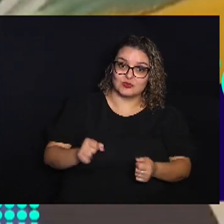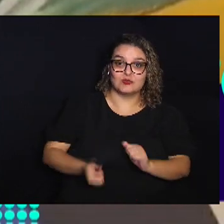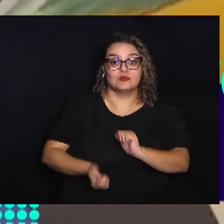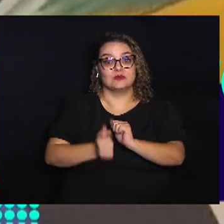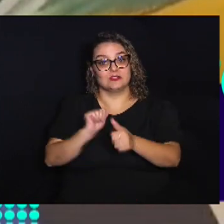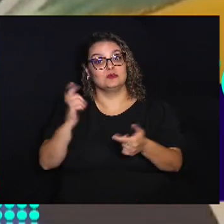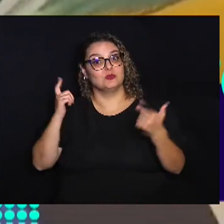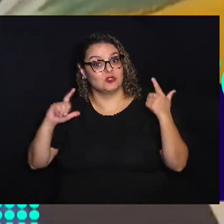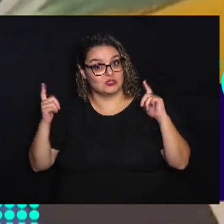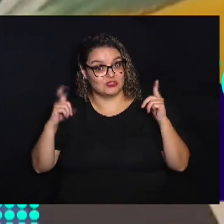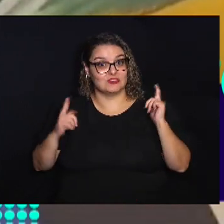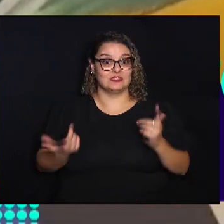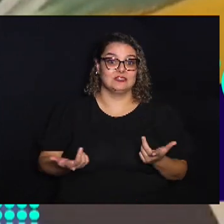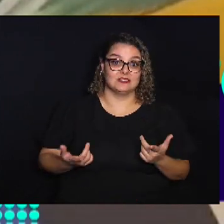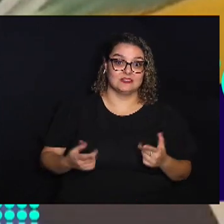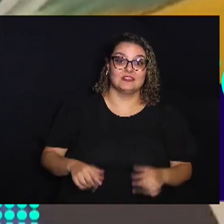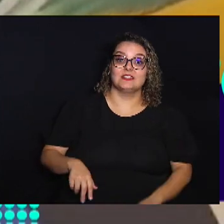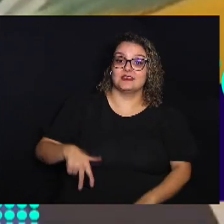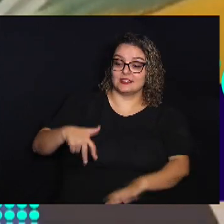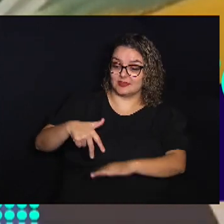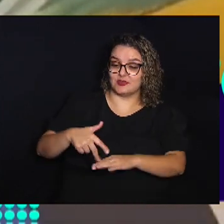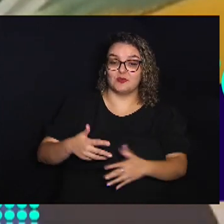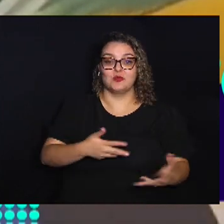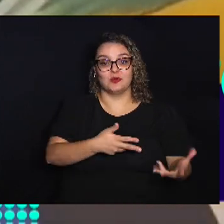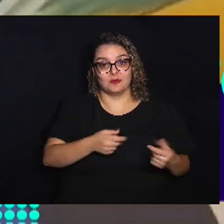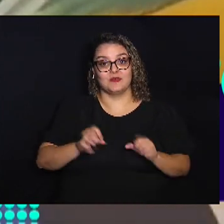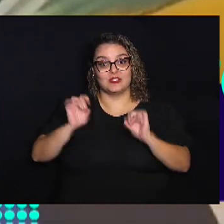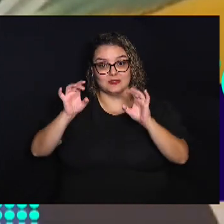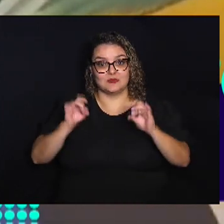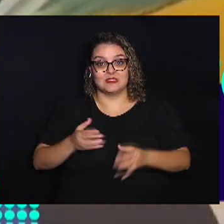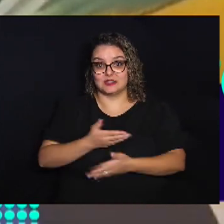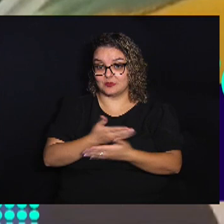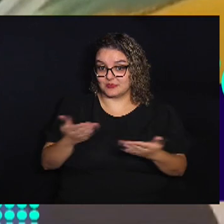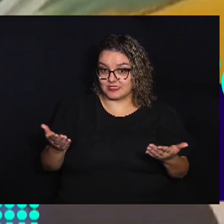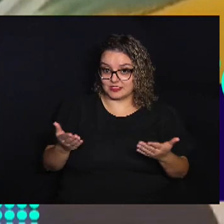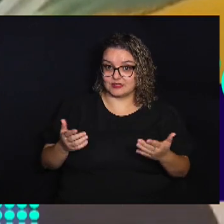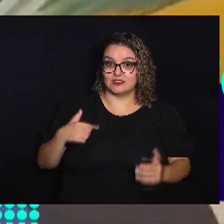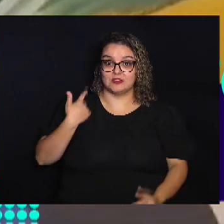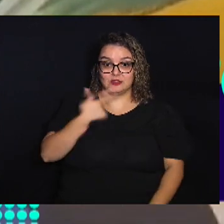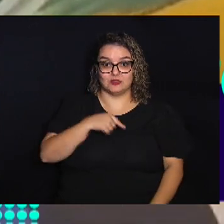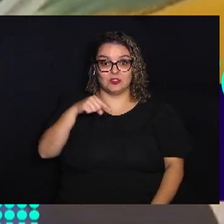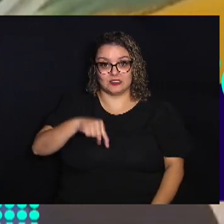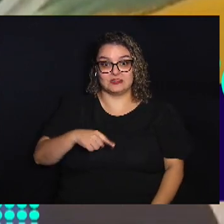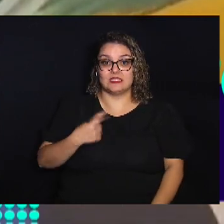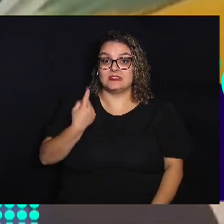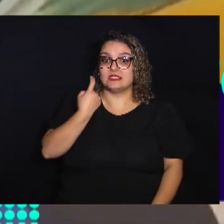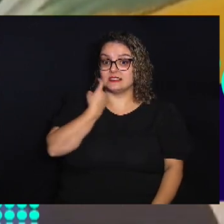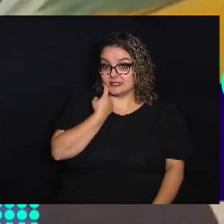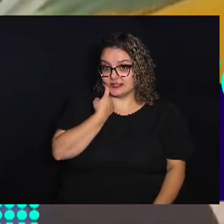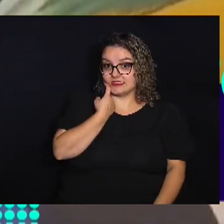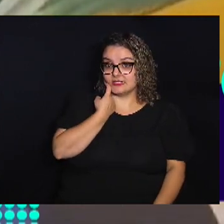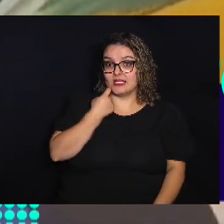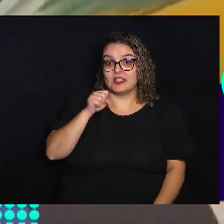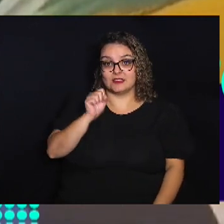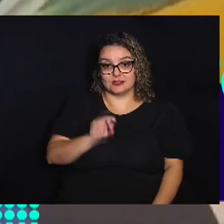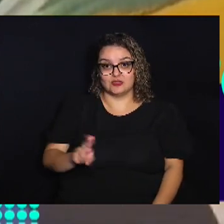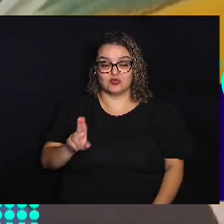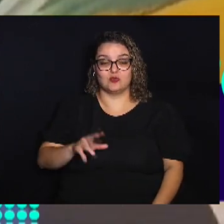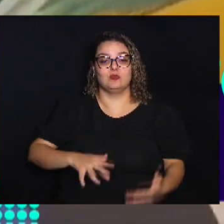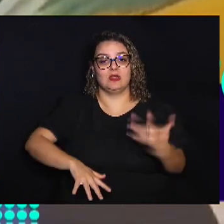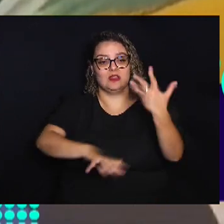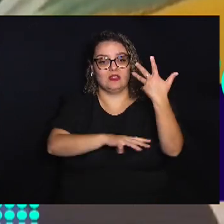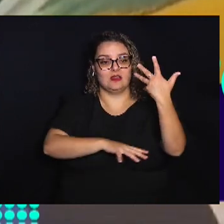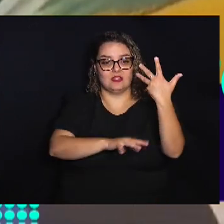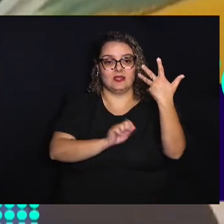lazer E Tô passando aqui Pra deixar um convite Muito especial pra vocês Estaremos nesta sexta-feira Em Sumaré Na Praça